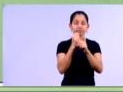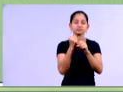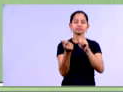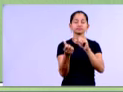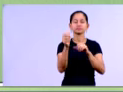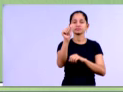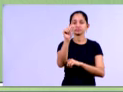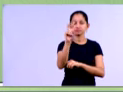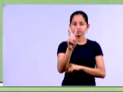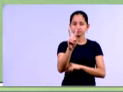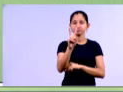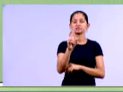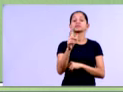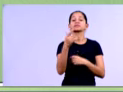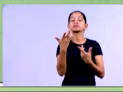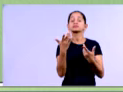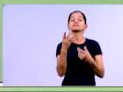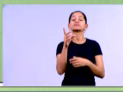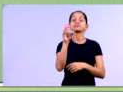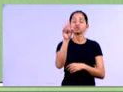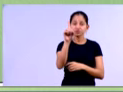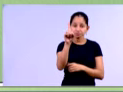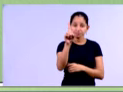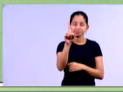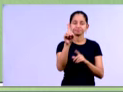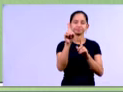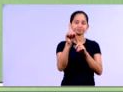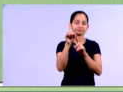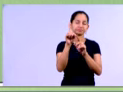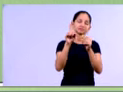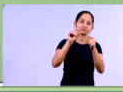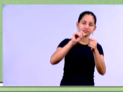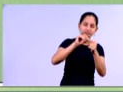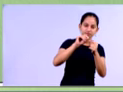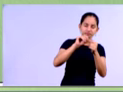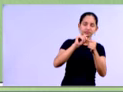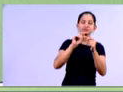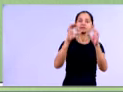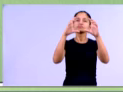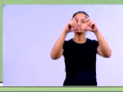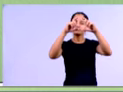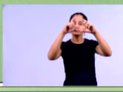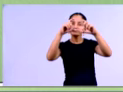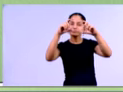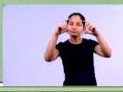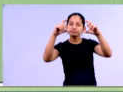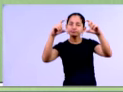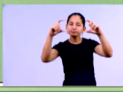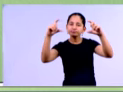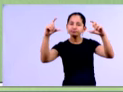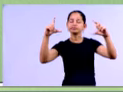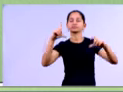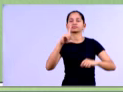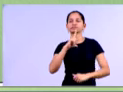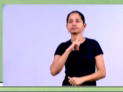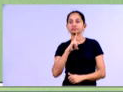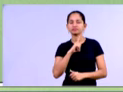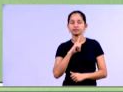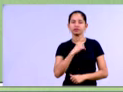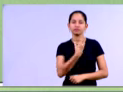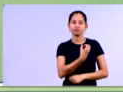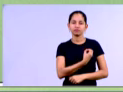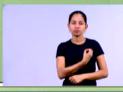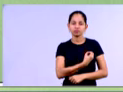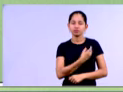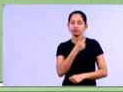conta disponibilidades, ok? Então, a conta disponibilidade, ela está aqui no balanço patrimonial. E o